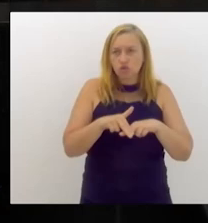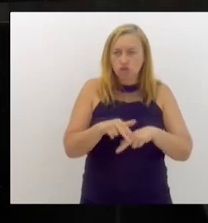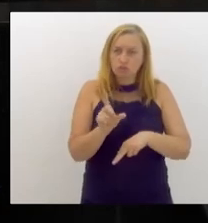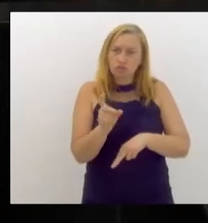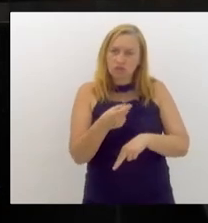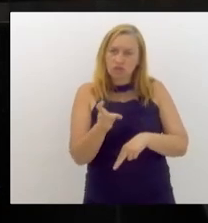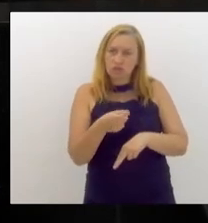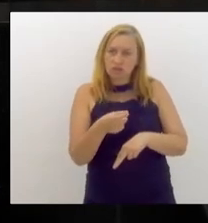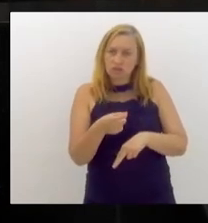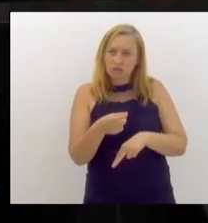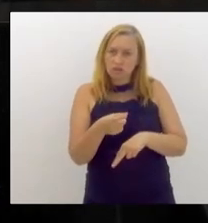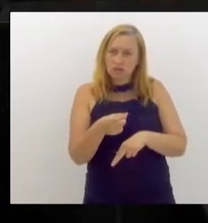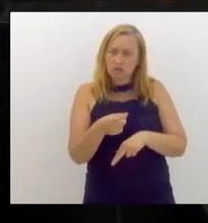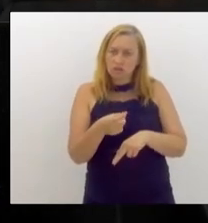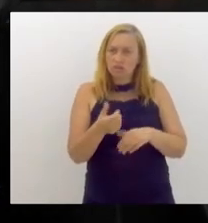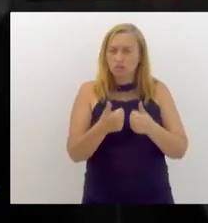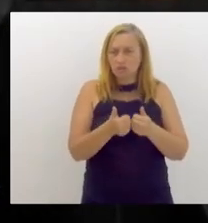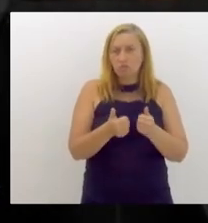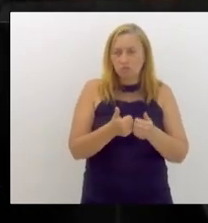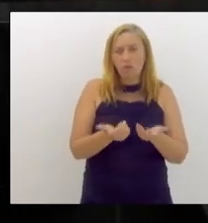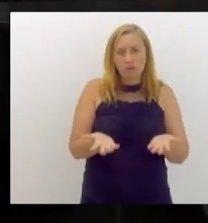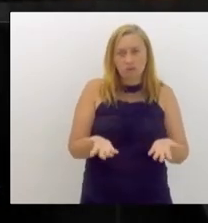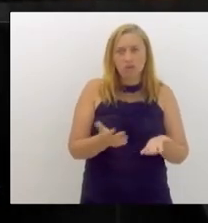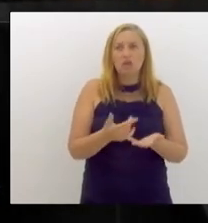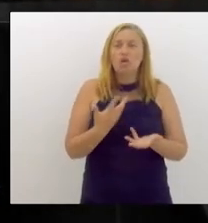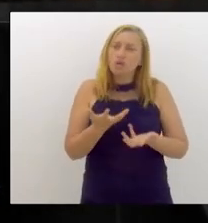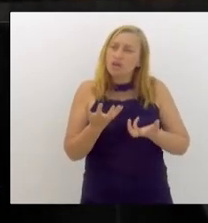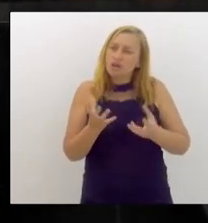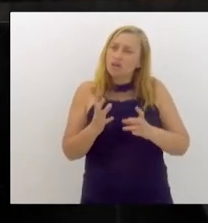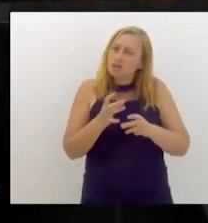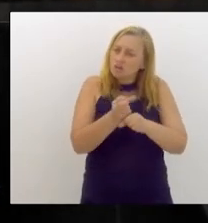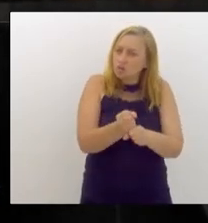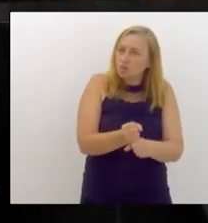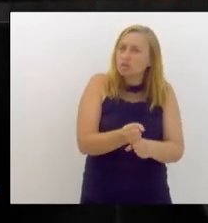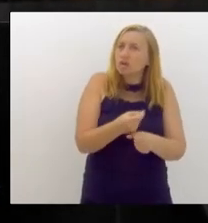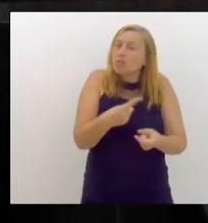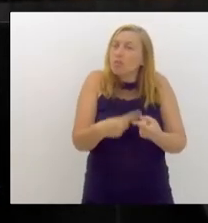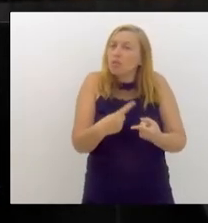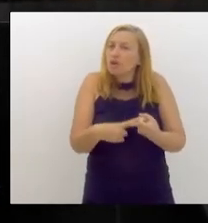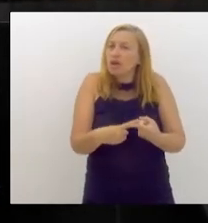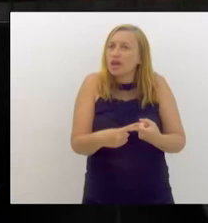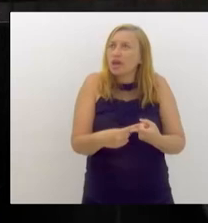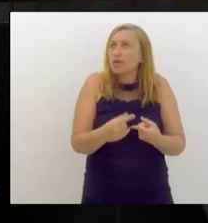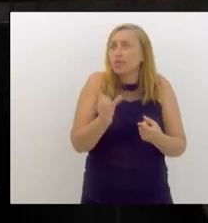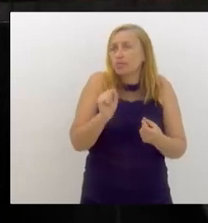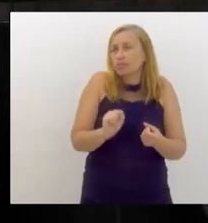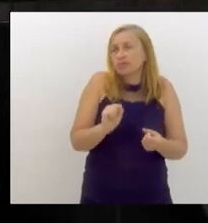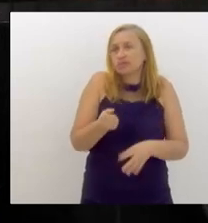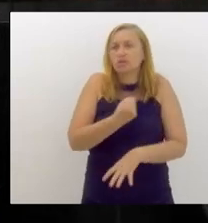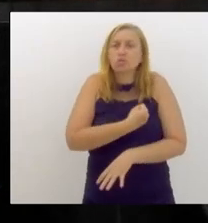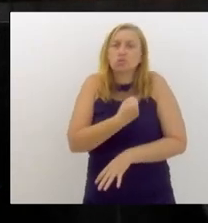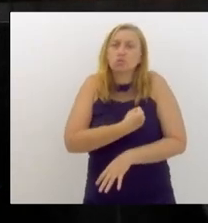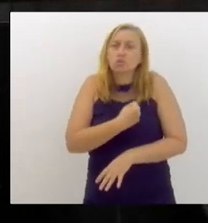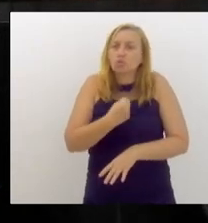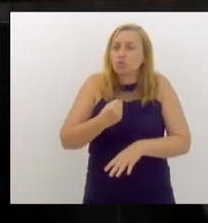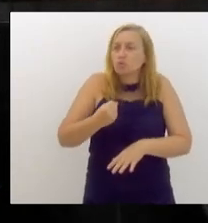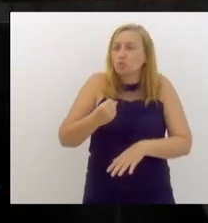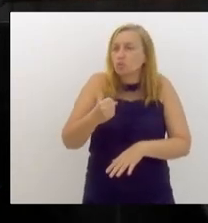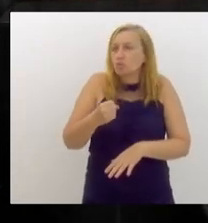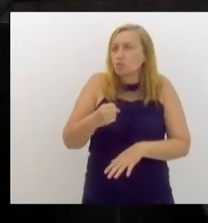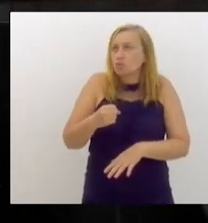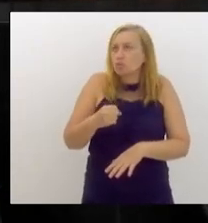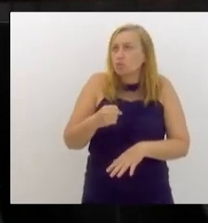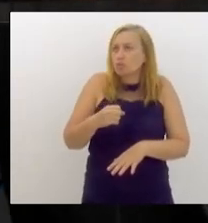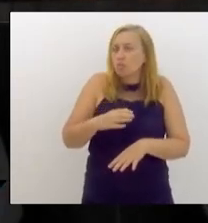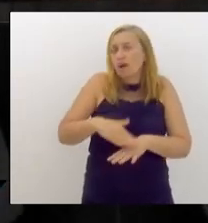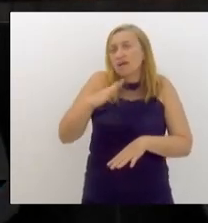mereceria, porque eu quis fazer essa conta, porque podia ser um número absolutamente astronômico, não a faria para o sistema